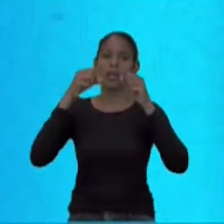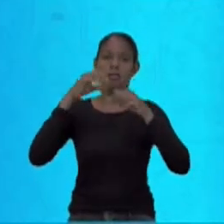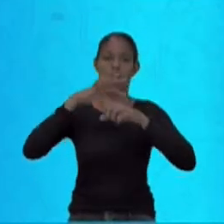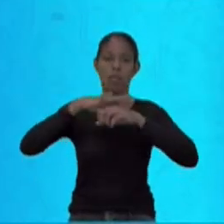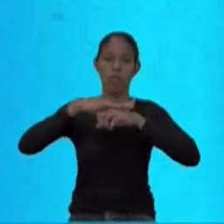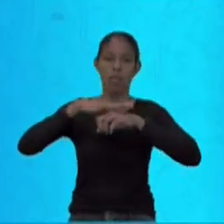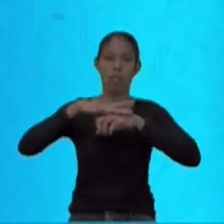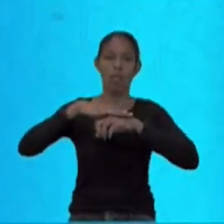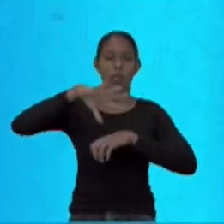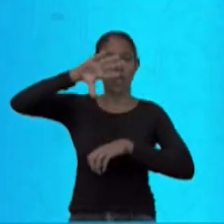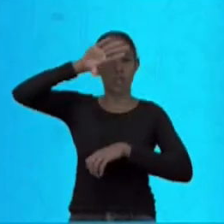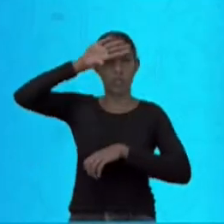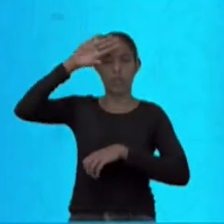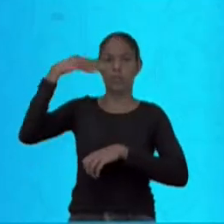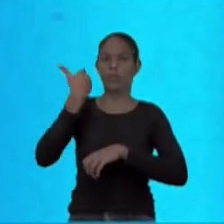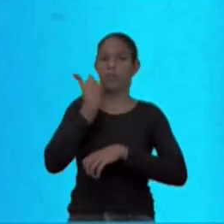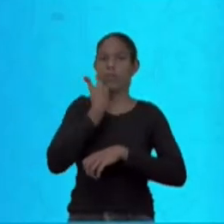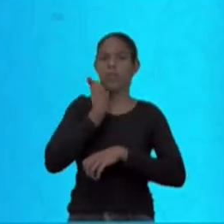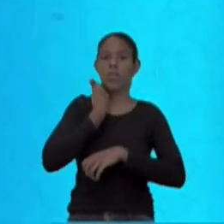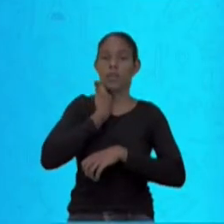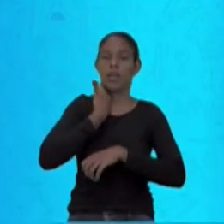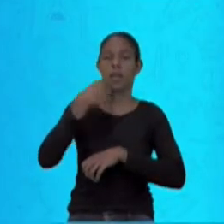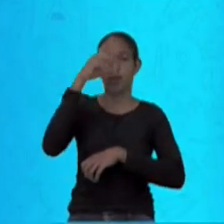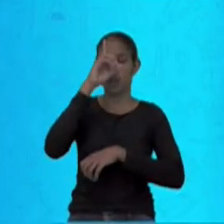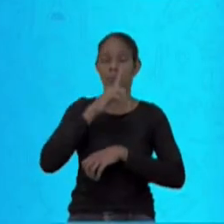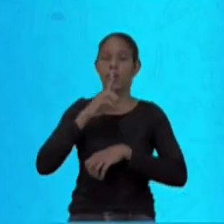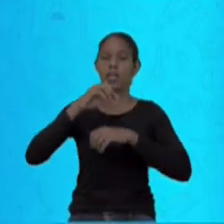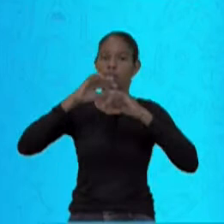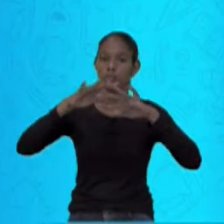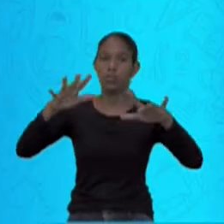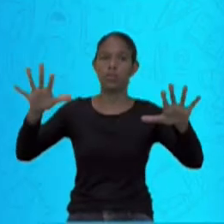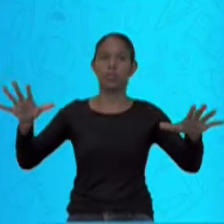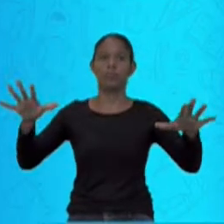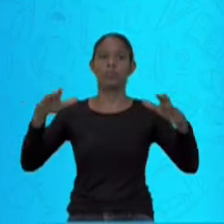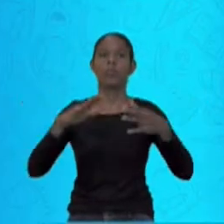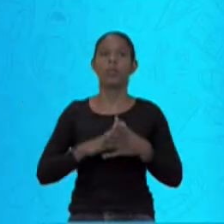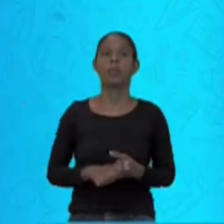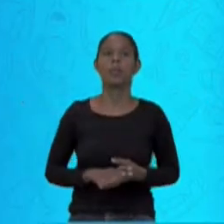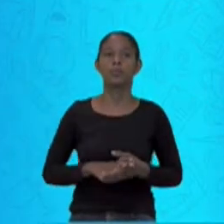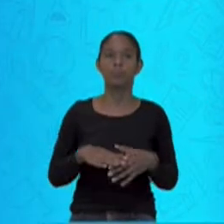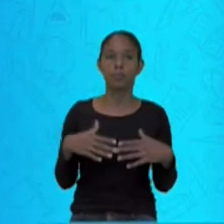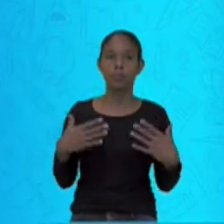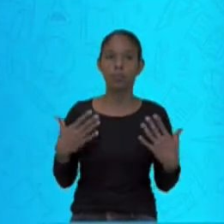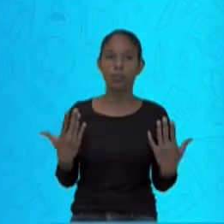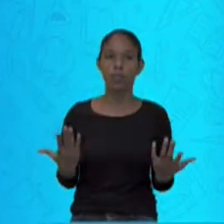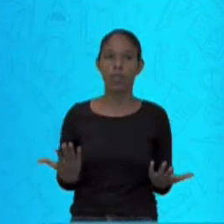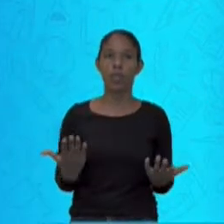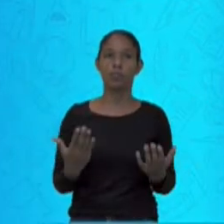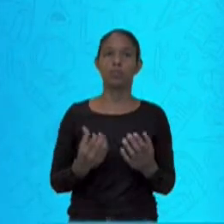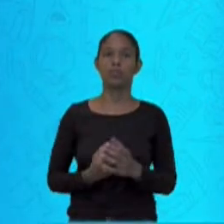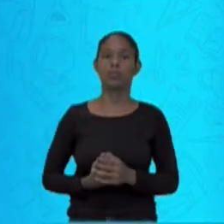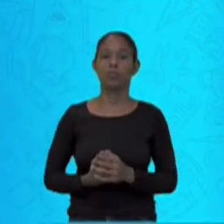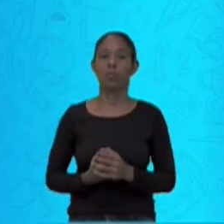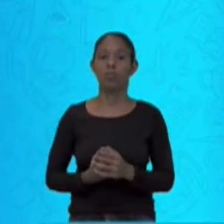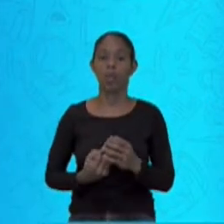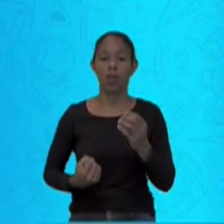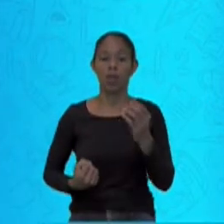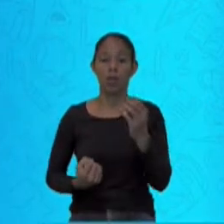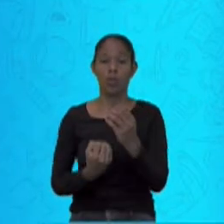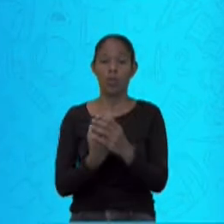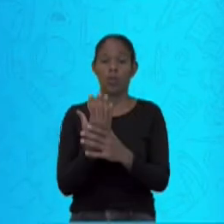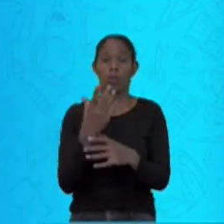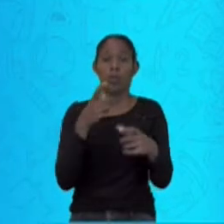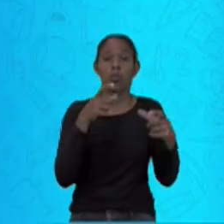Origem e localização. São mosquitos encontrados em locais quentes,